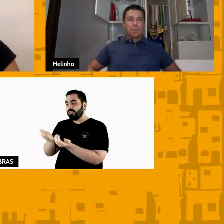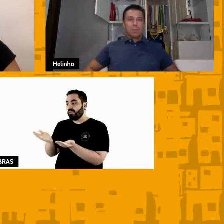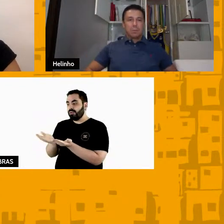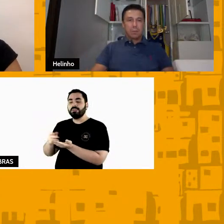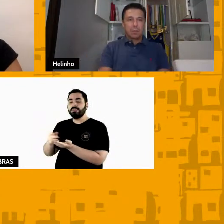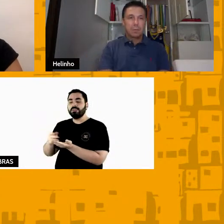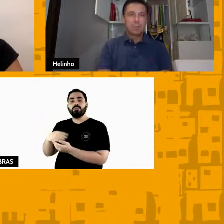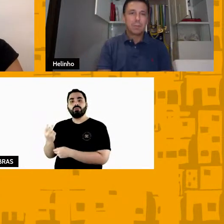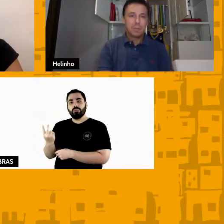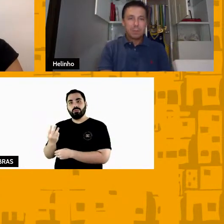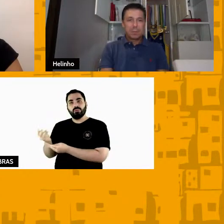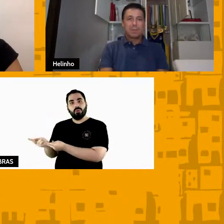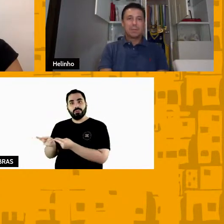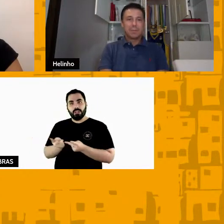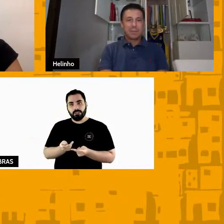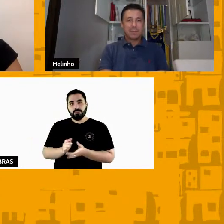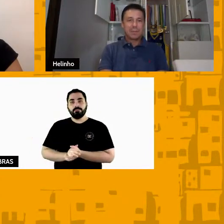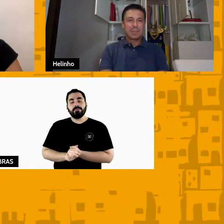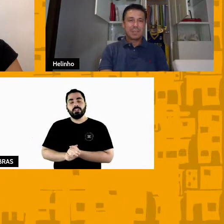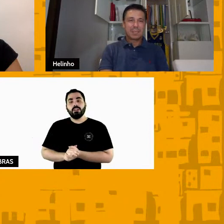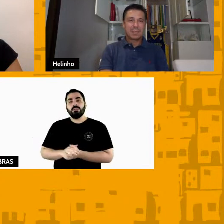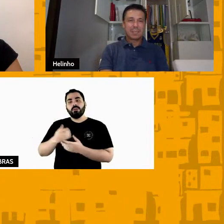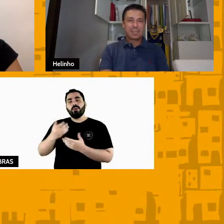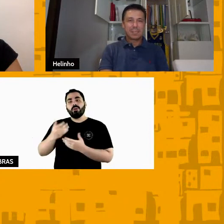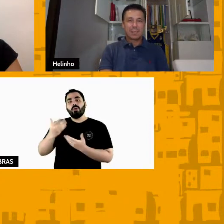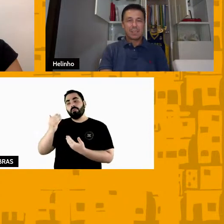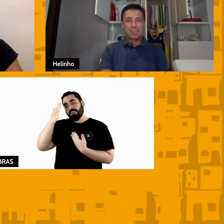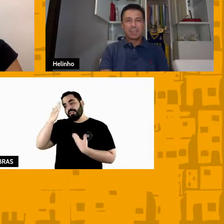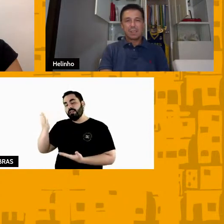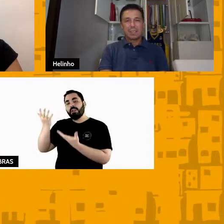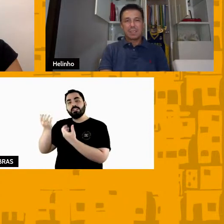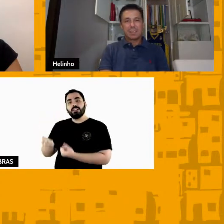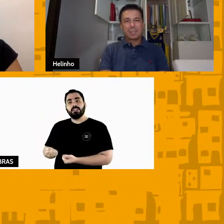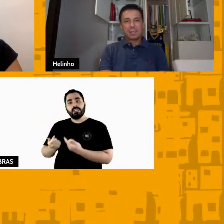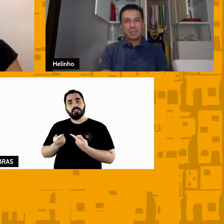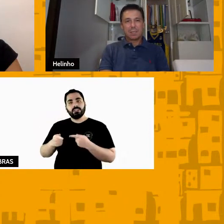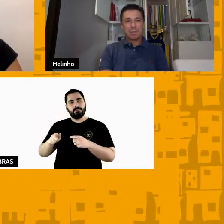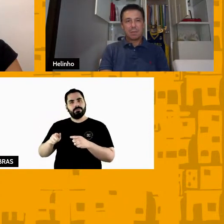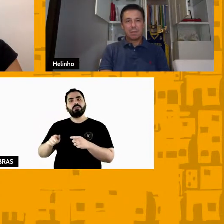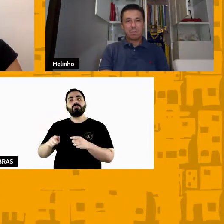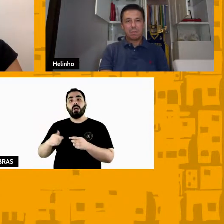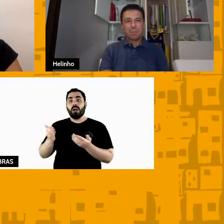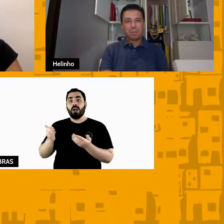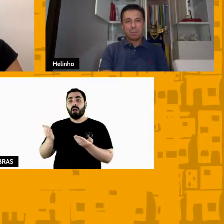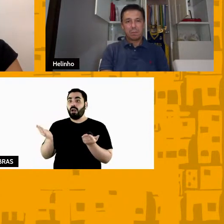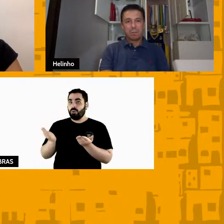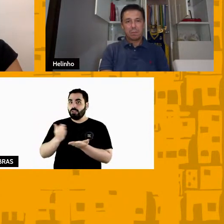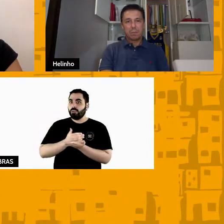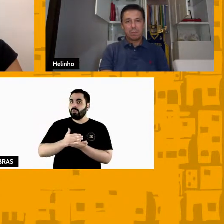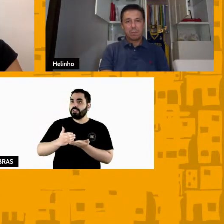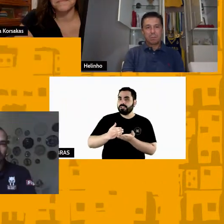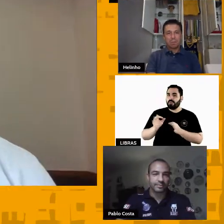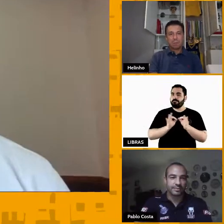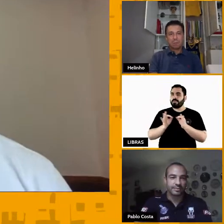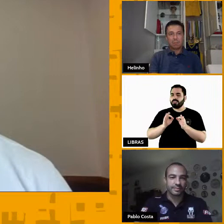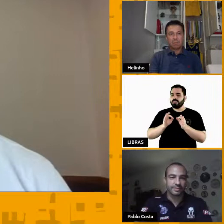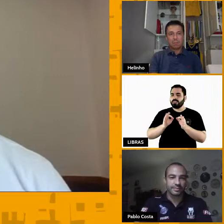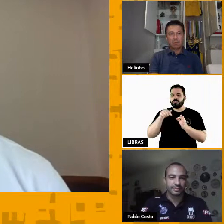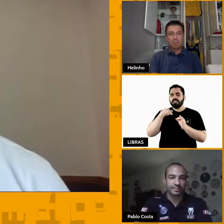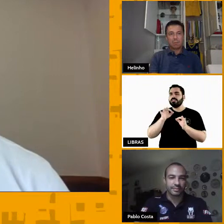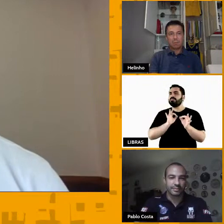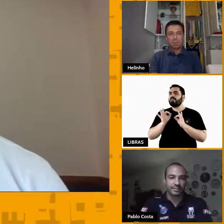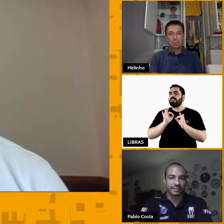desafio, nós estamos iniciando hoje um projeto, que é um projeto que pretende